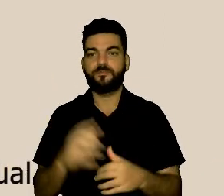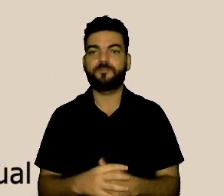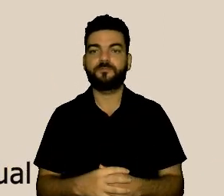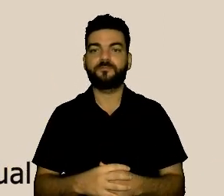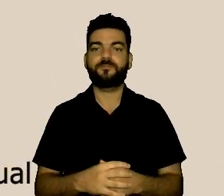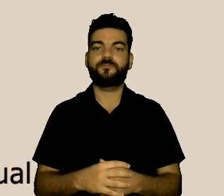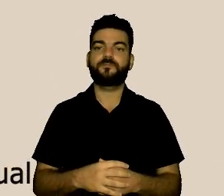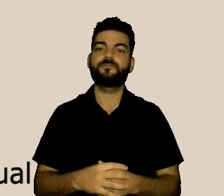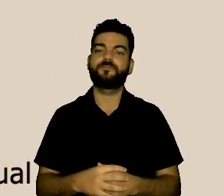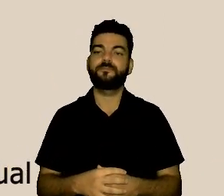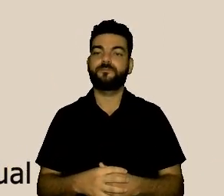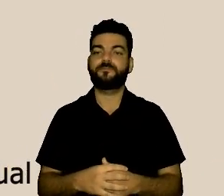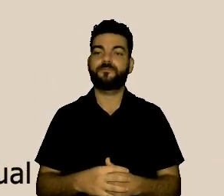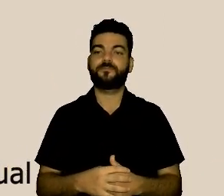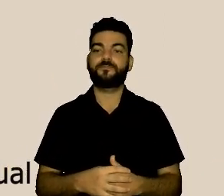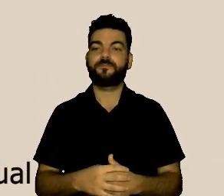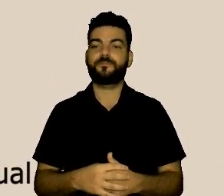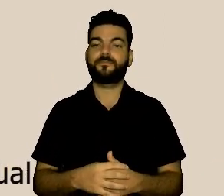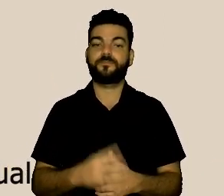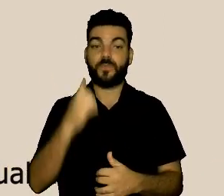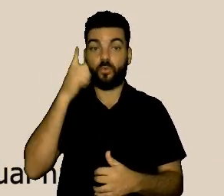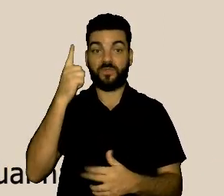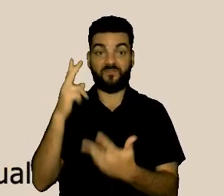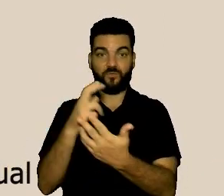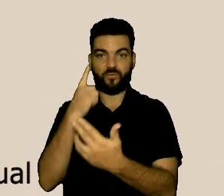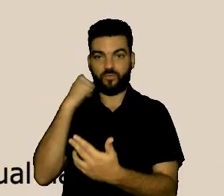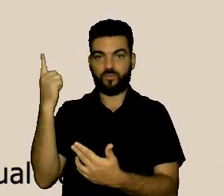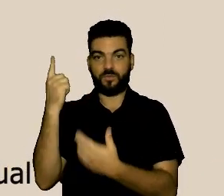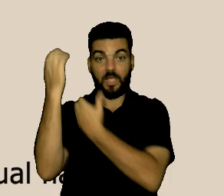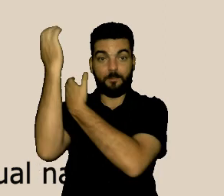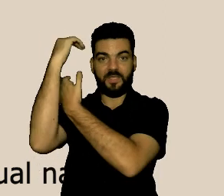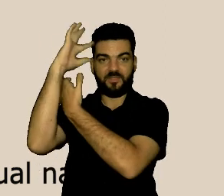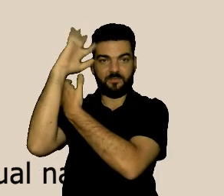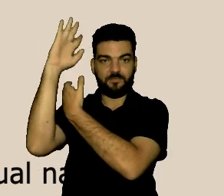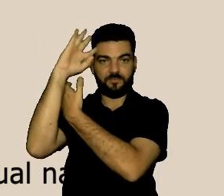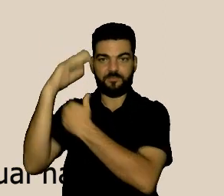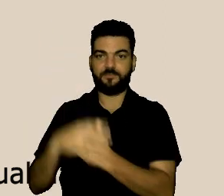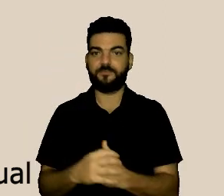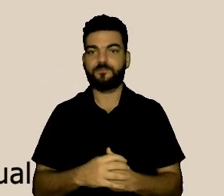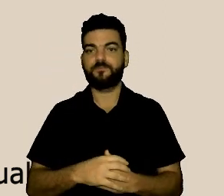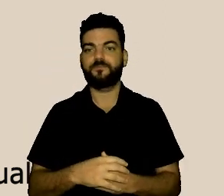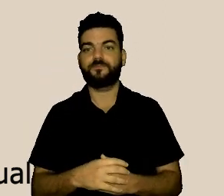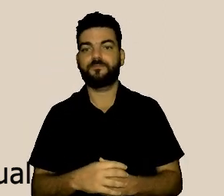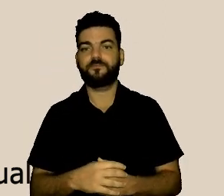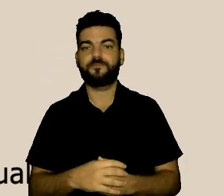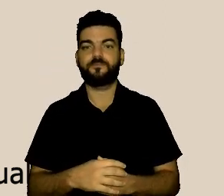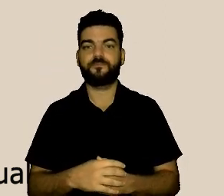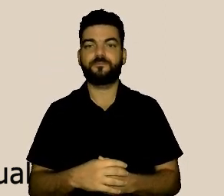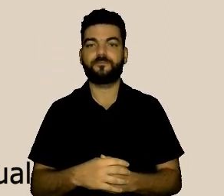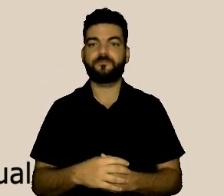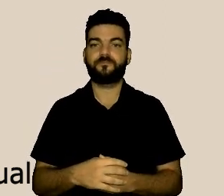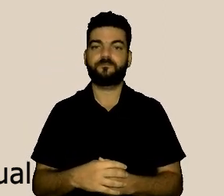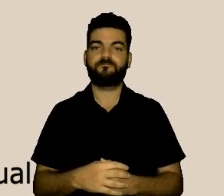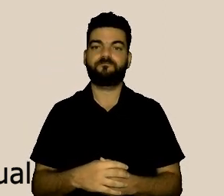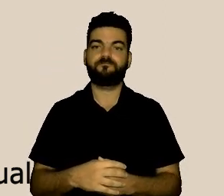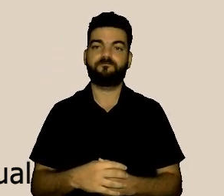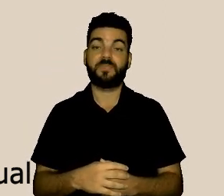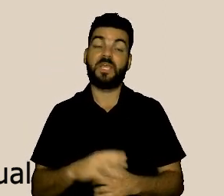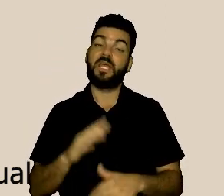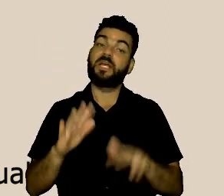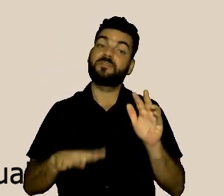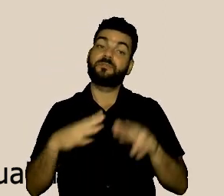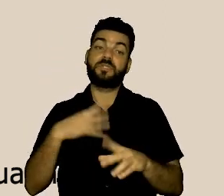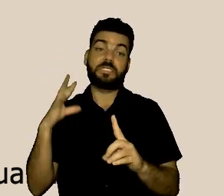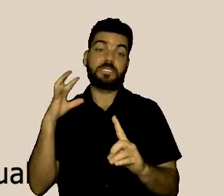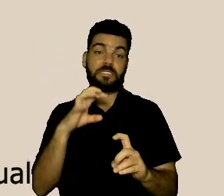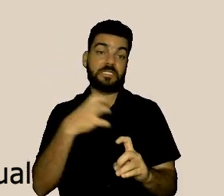assediado, em geral, ele está num momento às vezes difícil, por exemplo, no caso das mulheres,